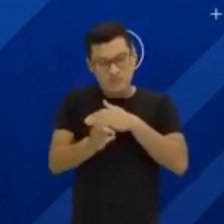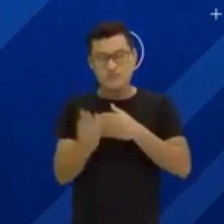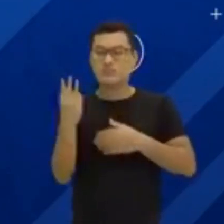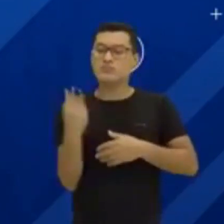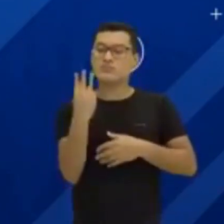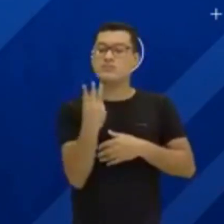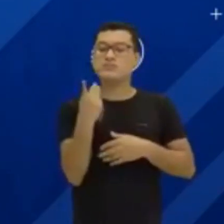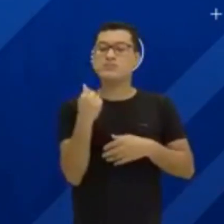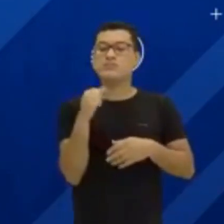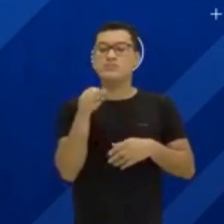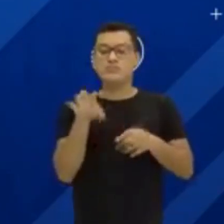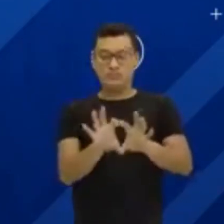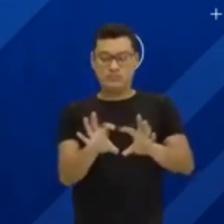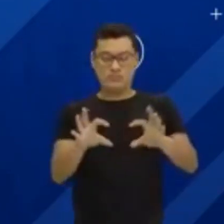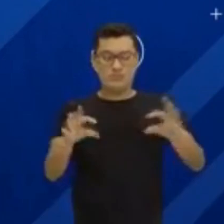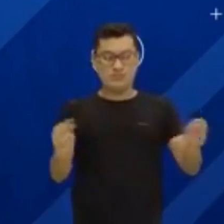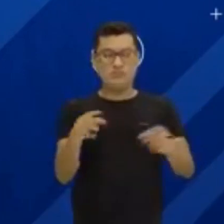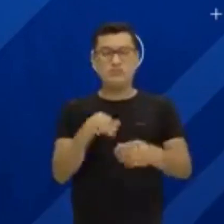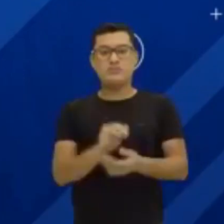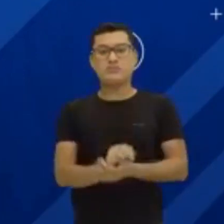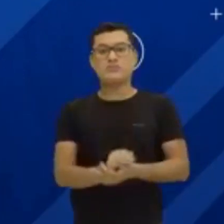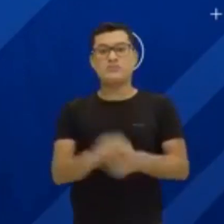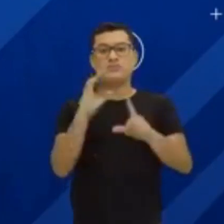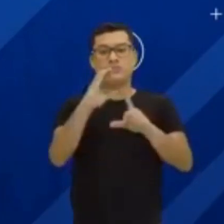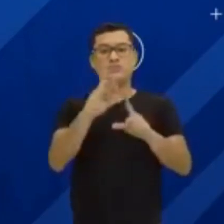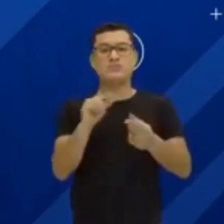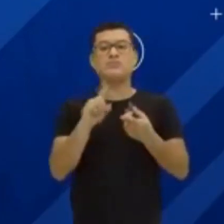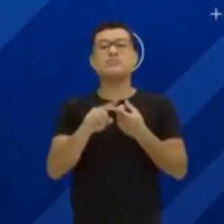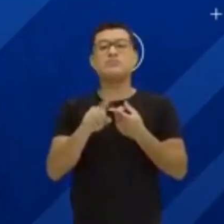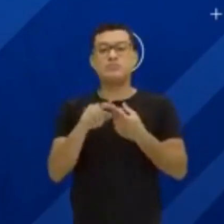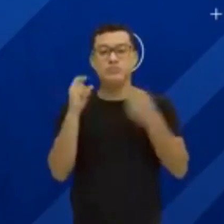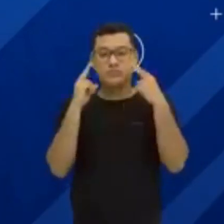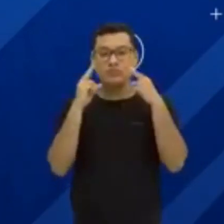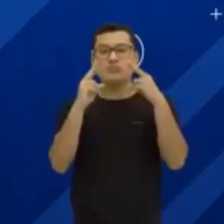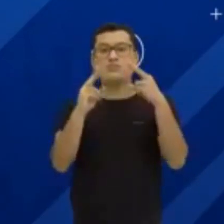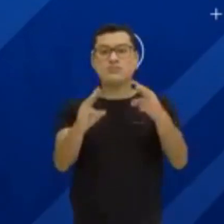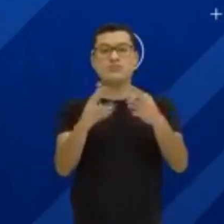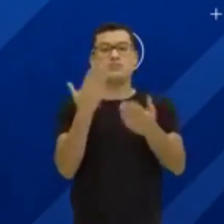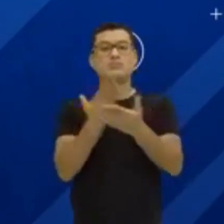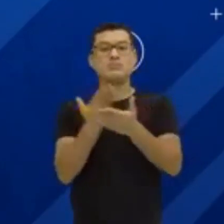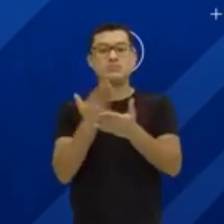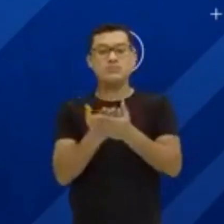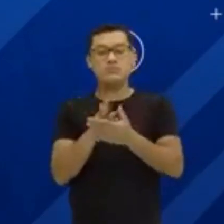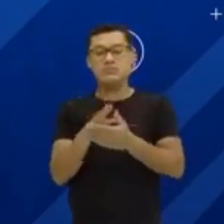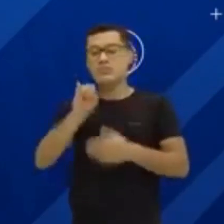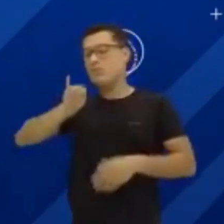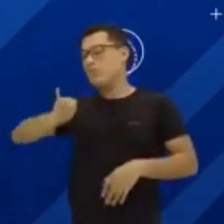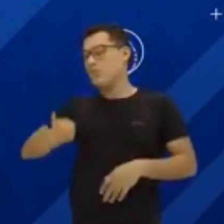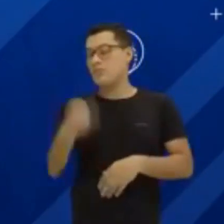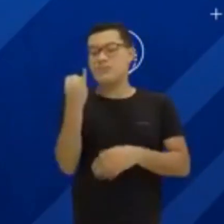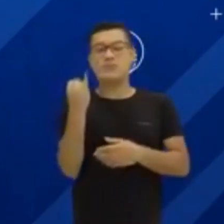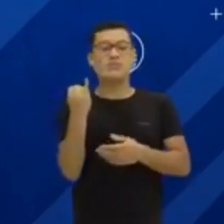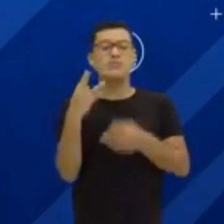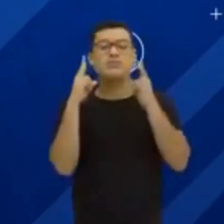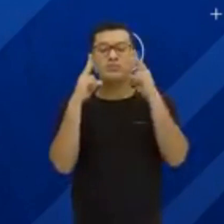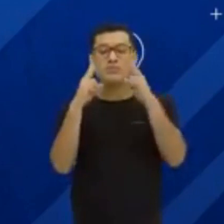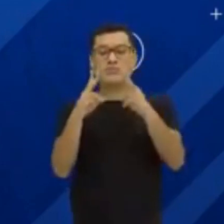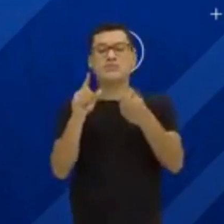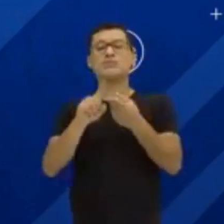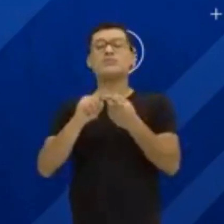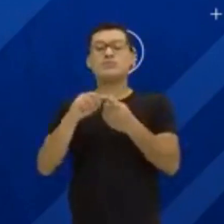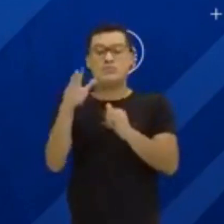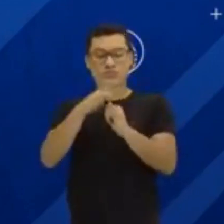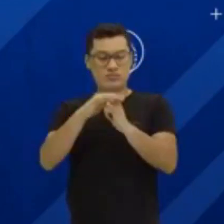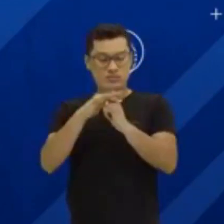.portalcultura.com.br e também assistir essas aulas. Se preferir, assista pelo Youtube, pela